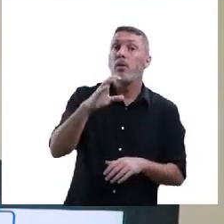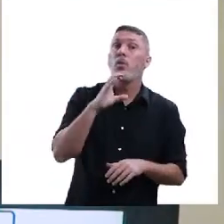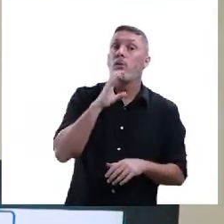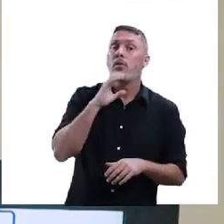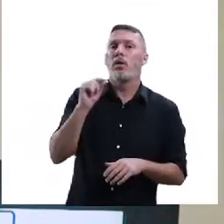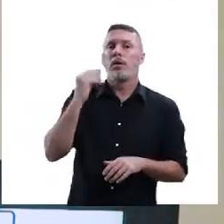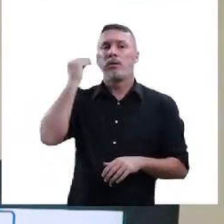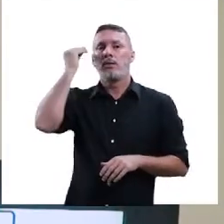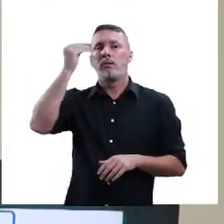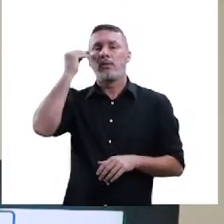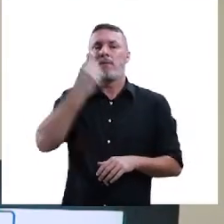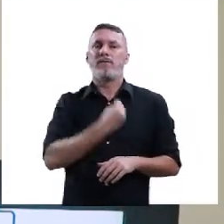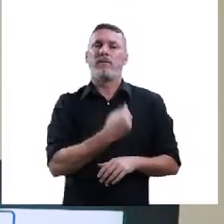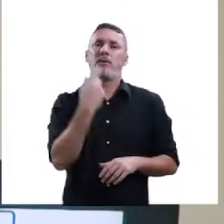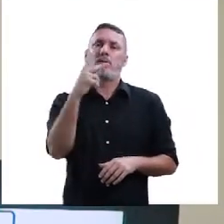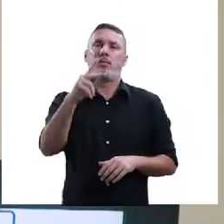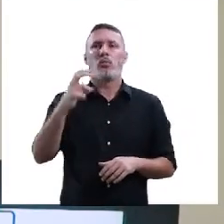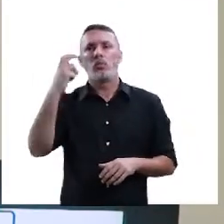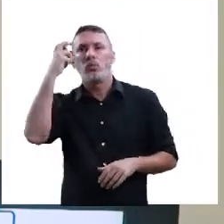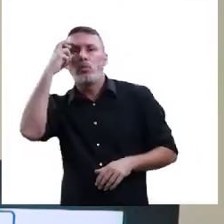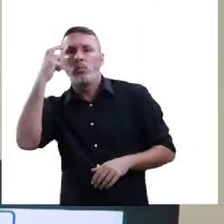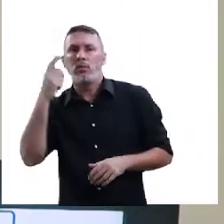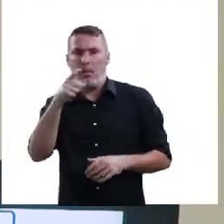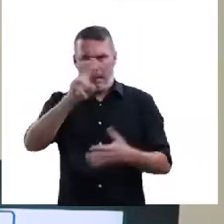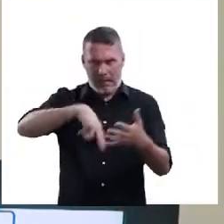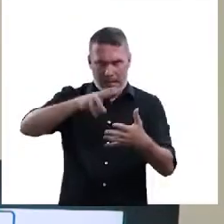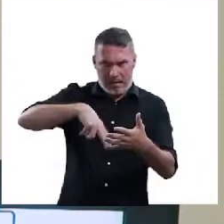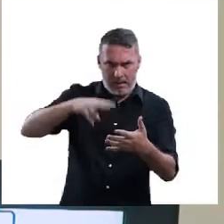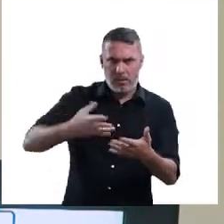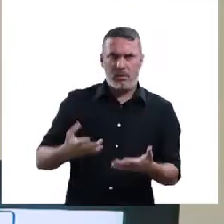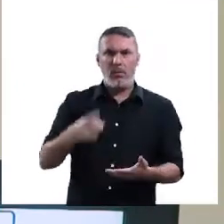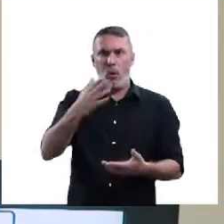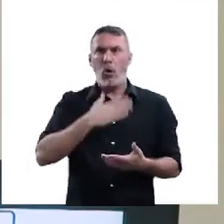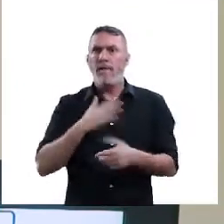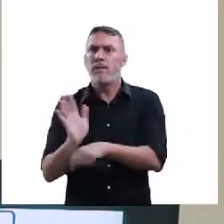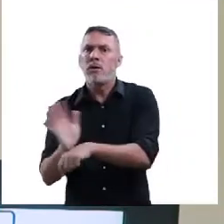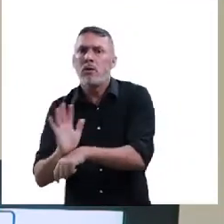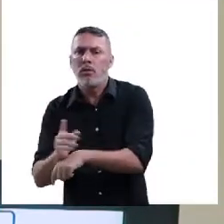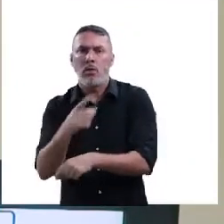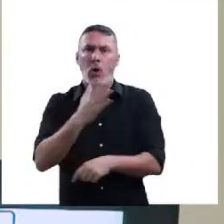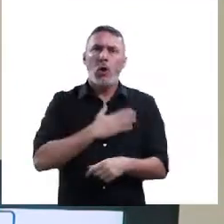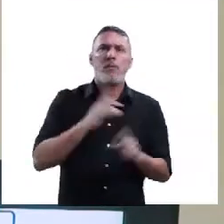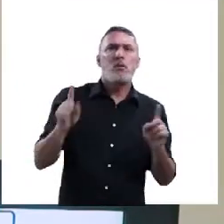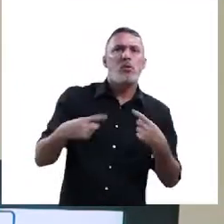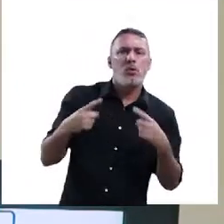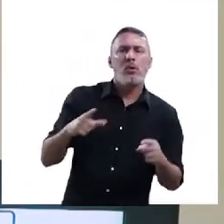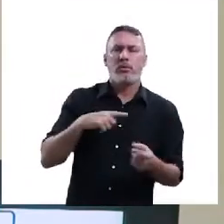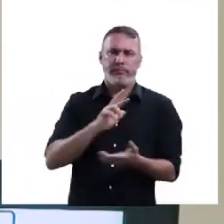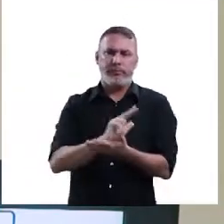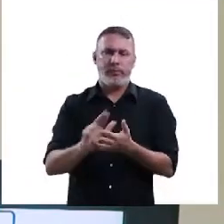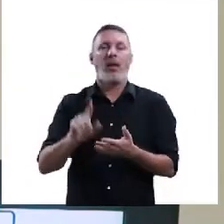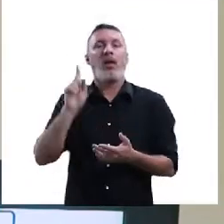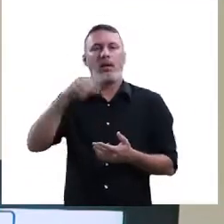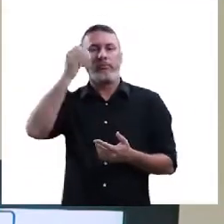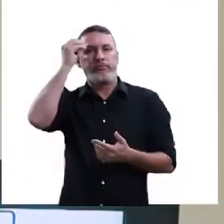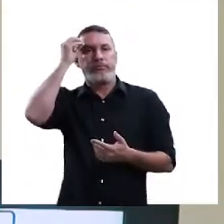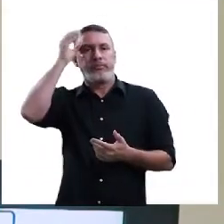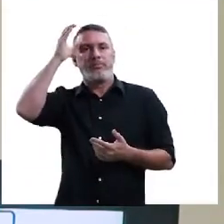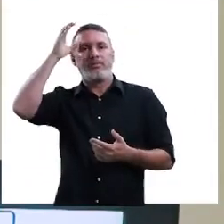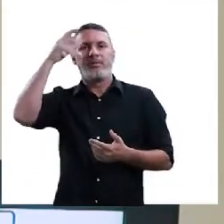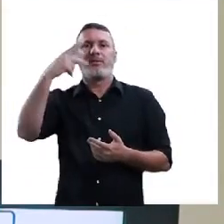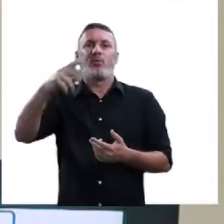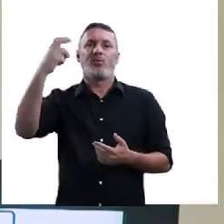você faz o mesmo, aí você vai ter uma bagagem cultural maneira. Se você não tem, infelizmente você precisa buscar. Olha, o que eu tenho que fazer então, professor?